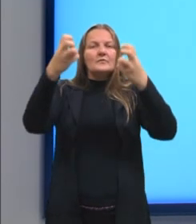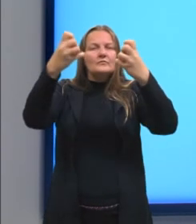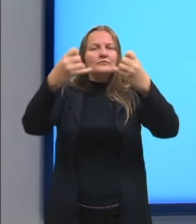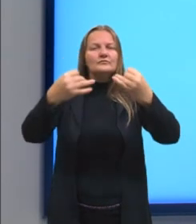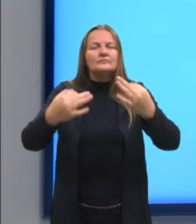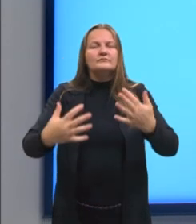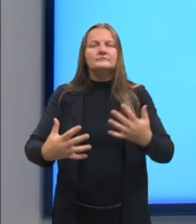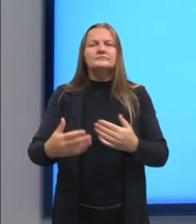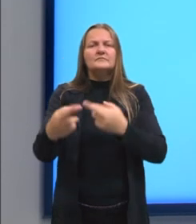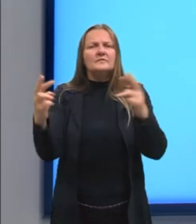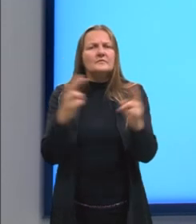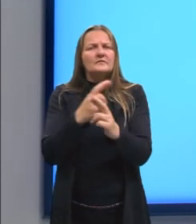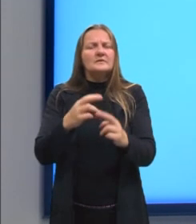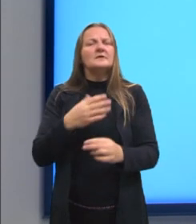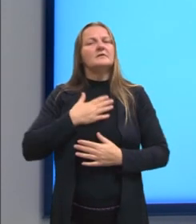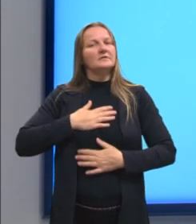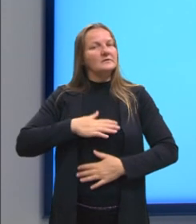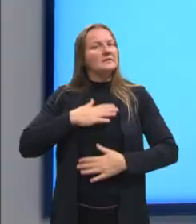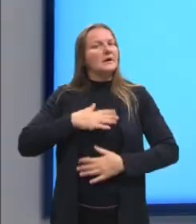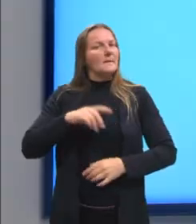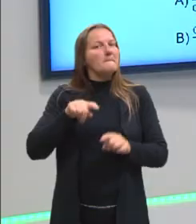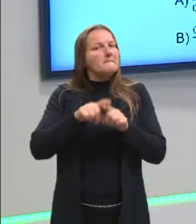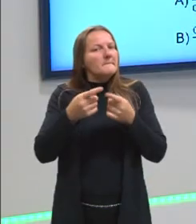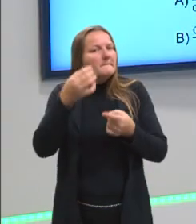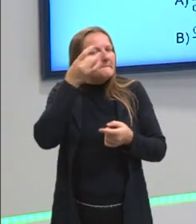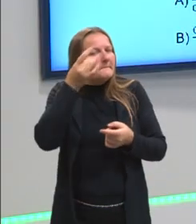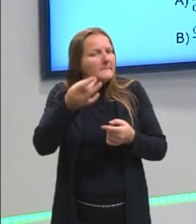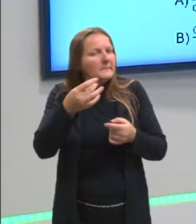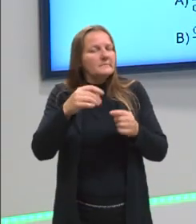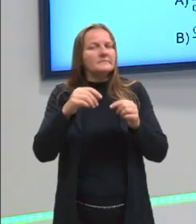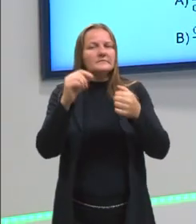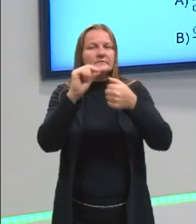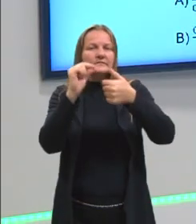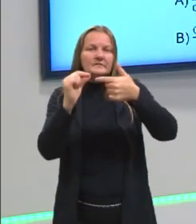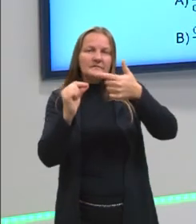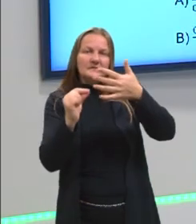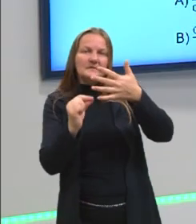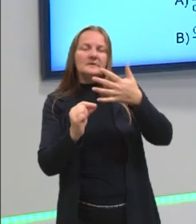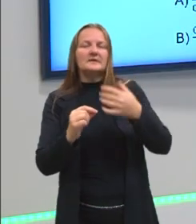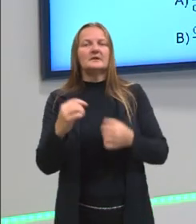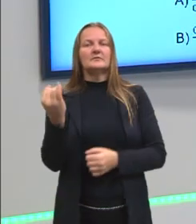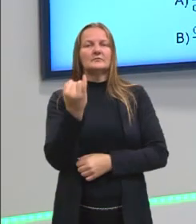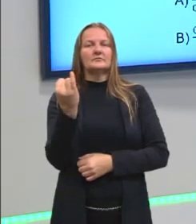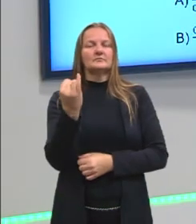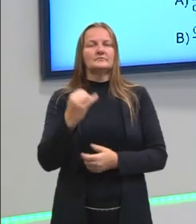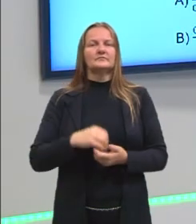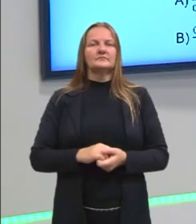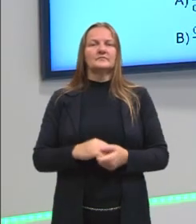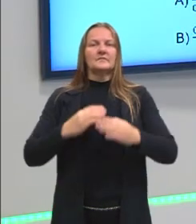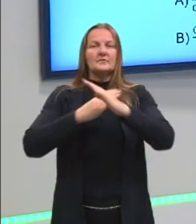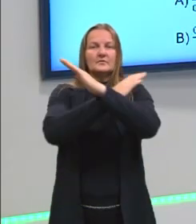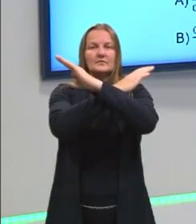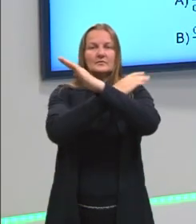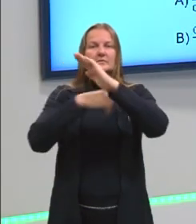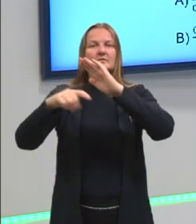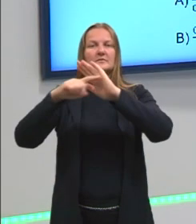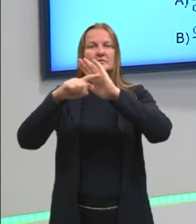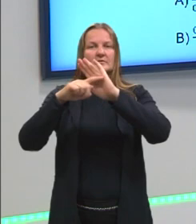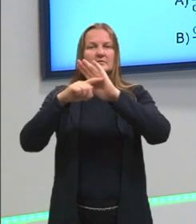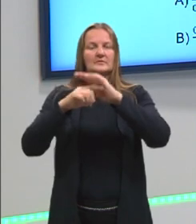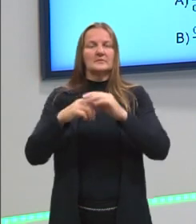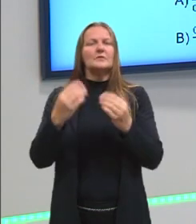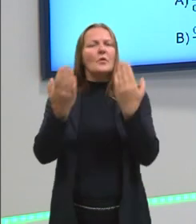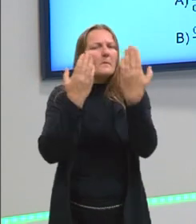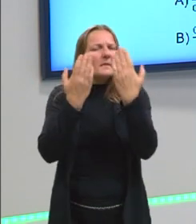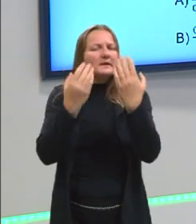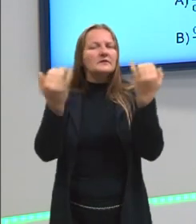relativamente tranquilo, nós trabalhamos apenas com essa inequação, comparando as informações que